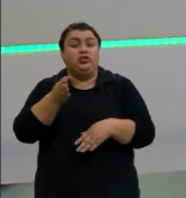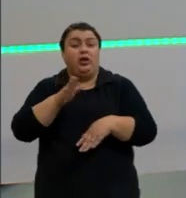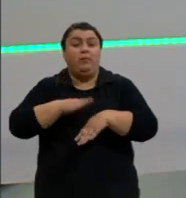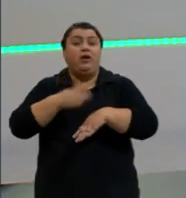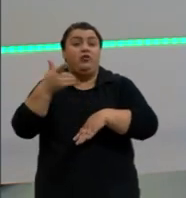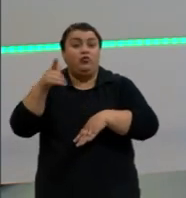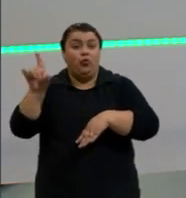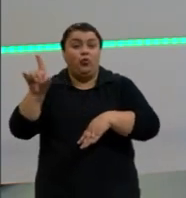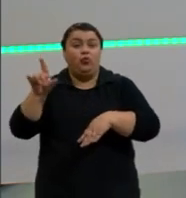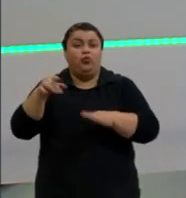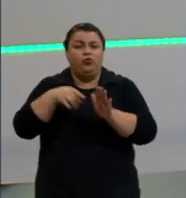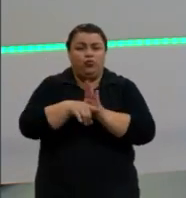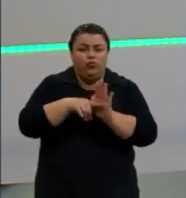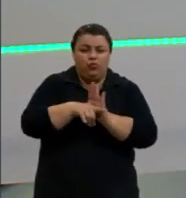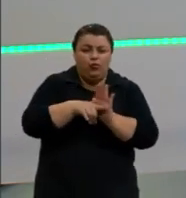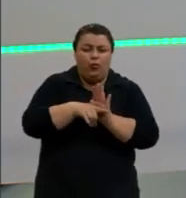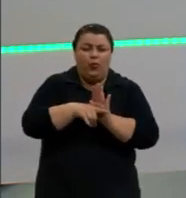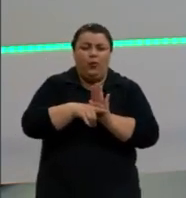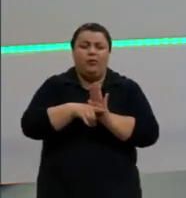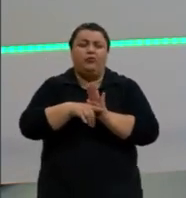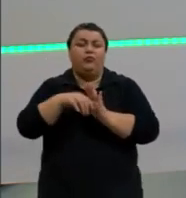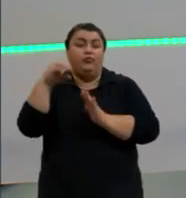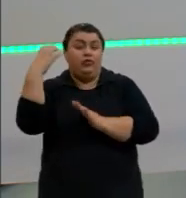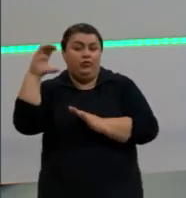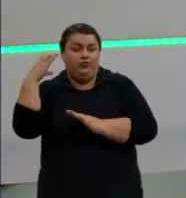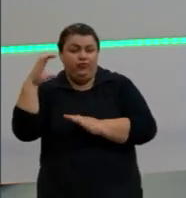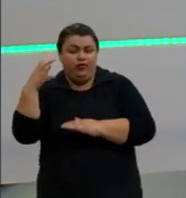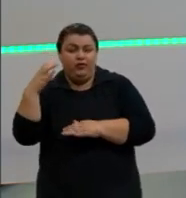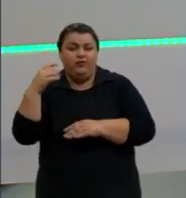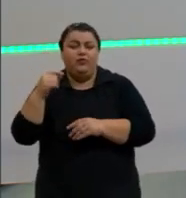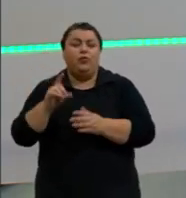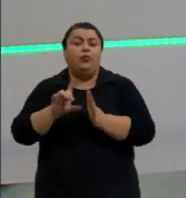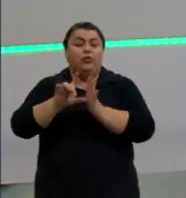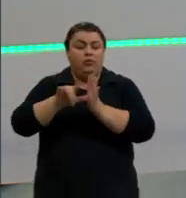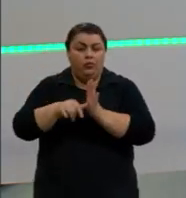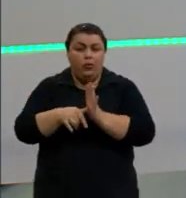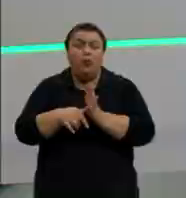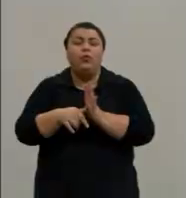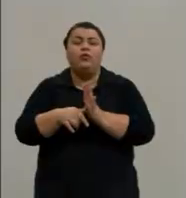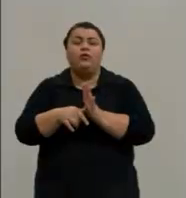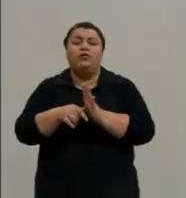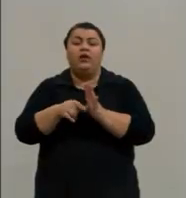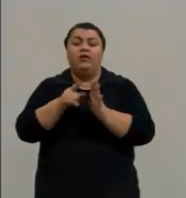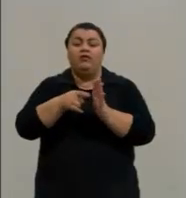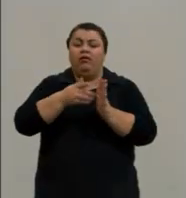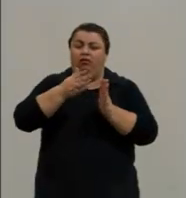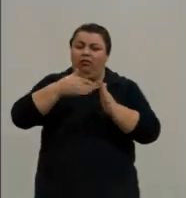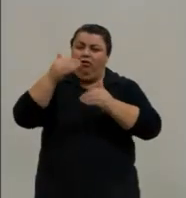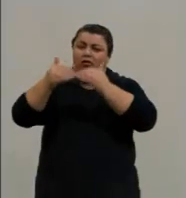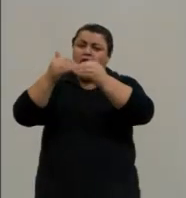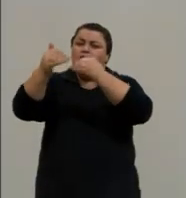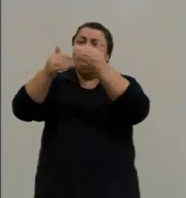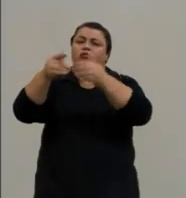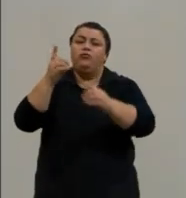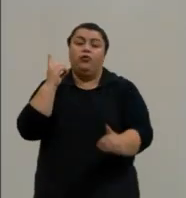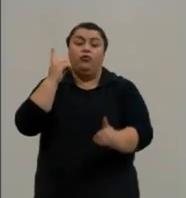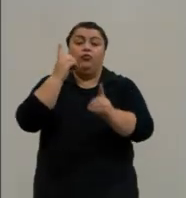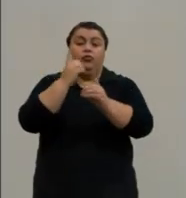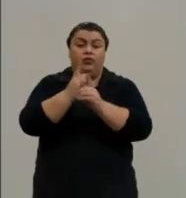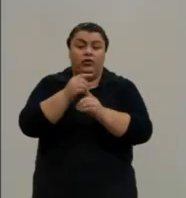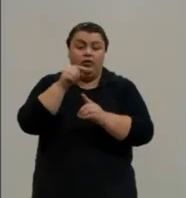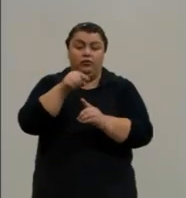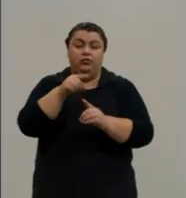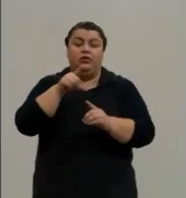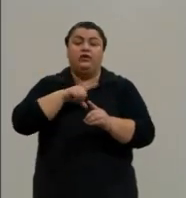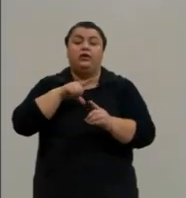anos depois, né, de 1800 para 1900 muda muita coisa na ciência. Então, através dessa evolução que foi descobrindo e chegando no nosso modelo